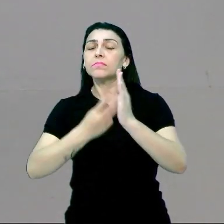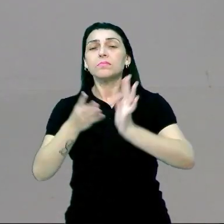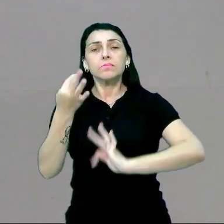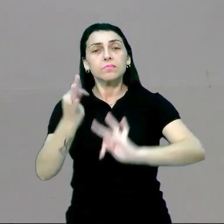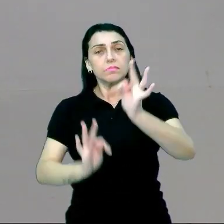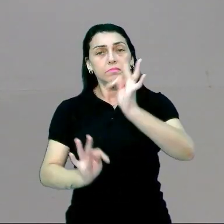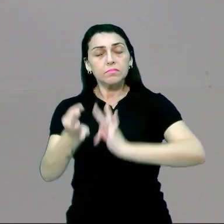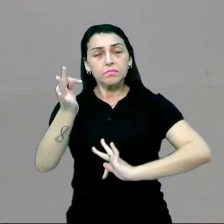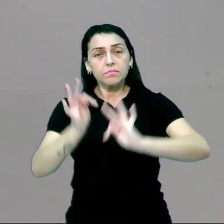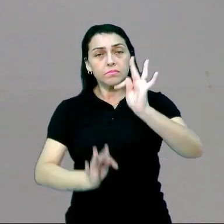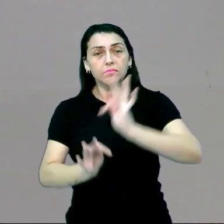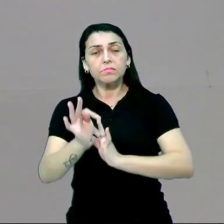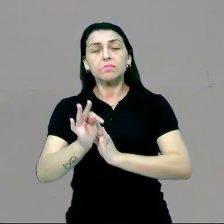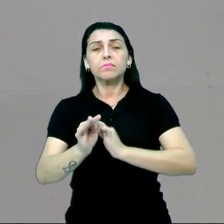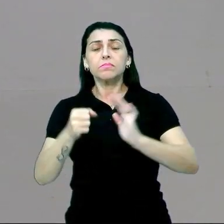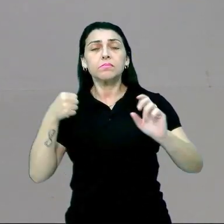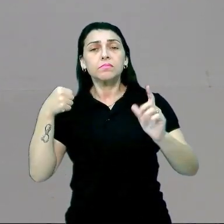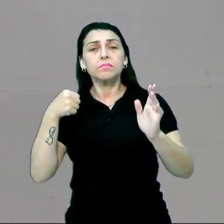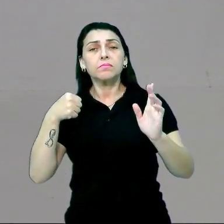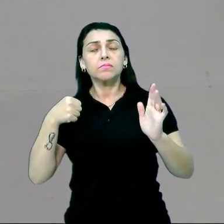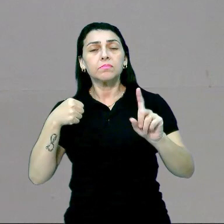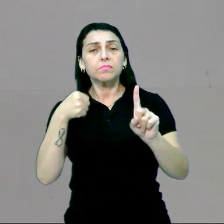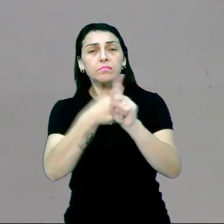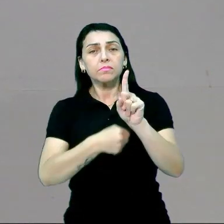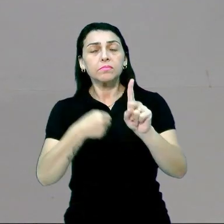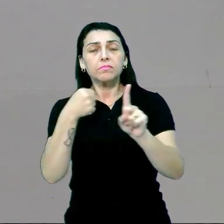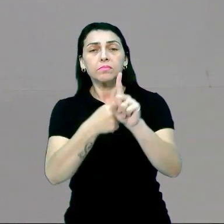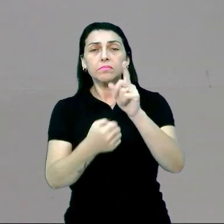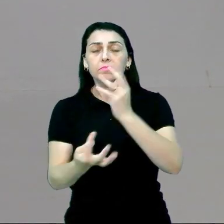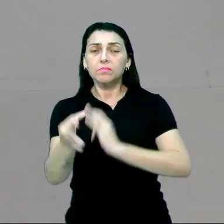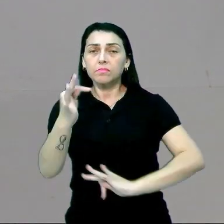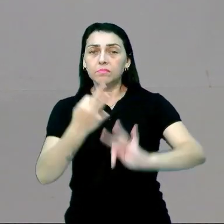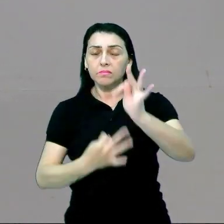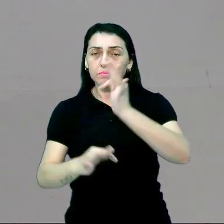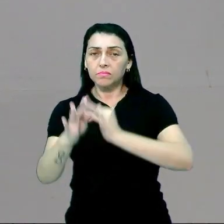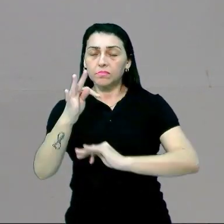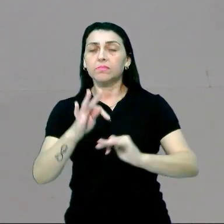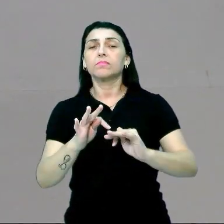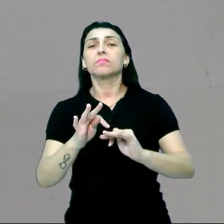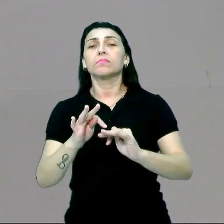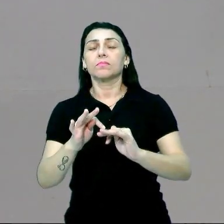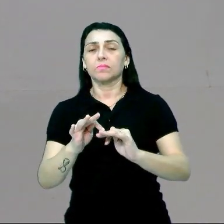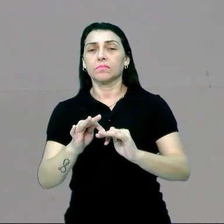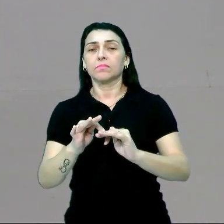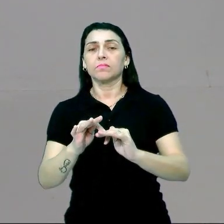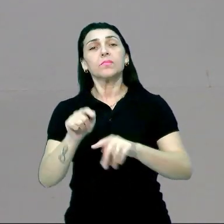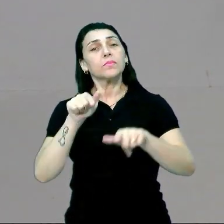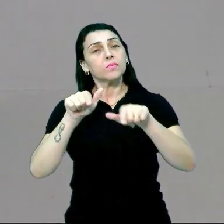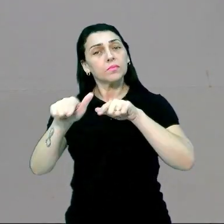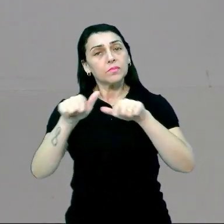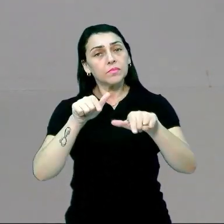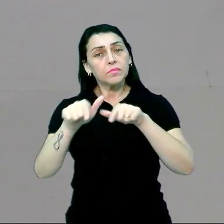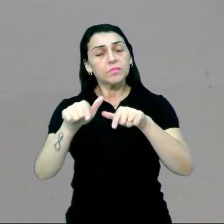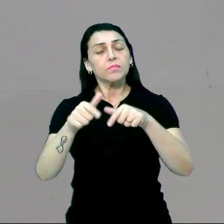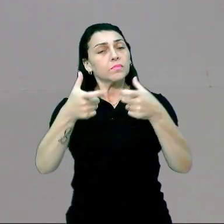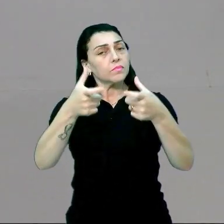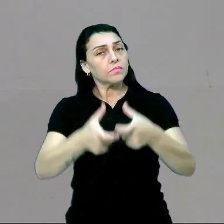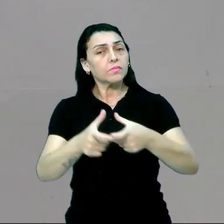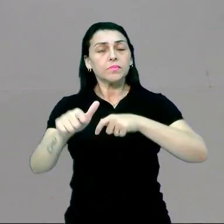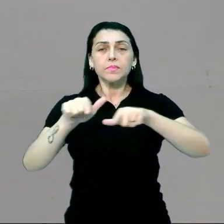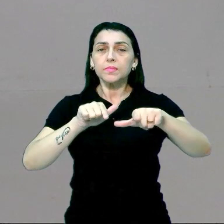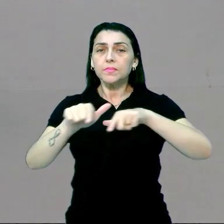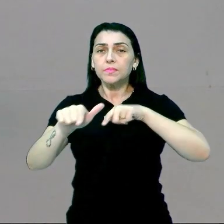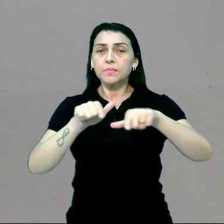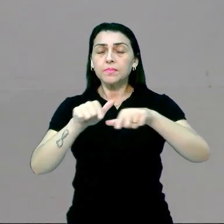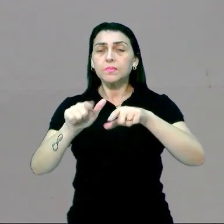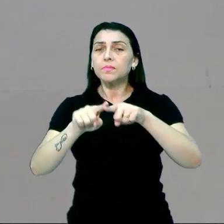tecnologia, o impacto da tecnologia, digamos assim, no meio de trabalho, No ambiente de